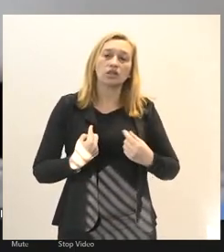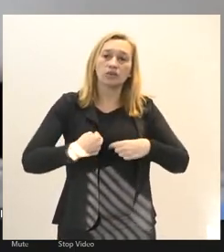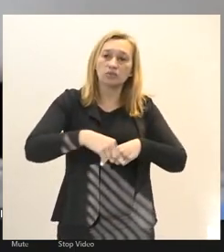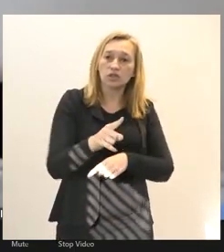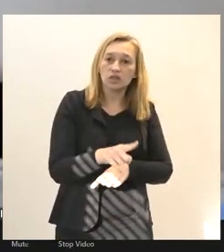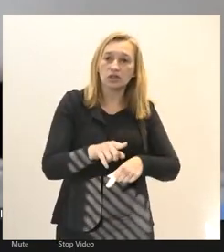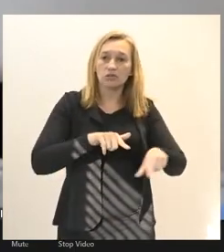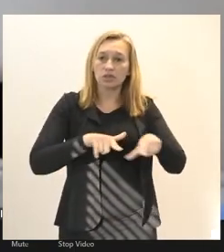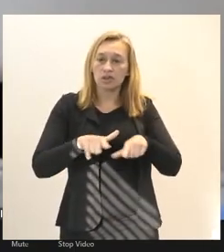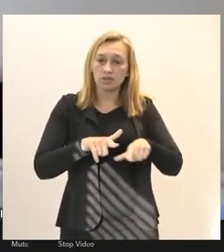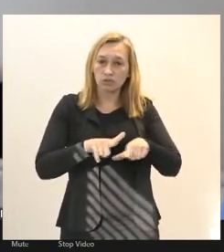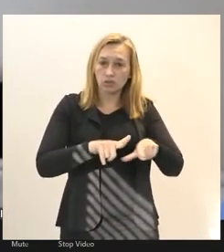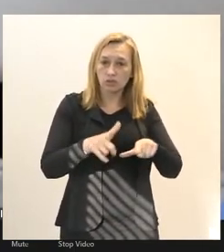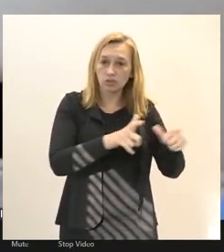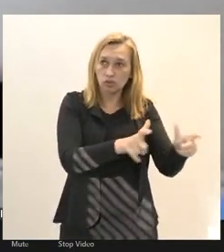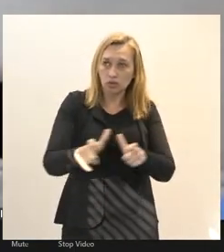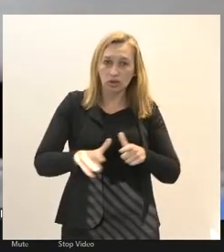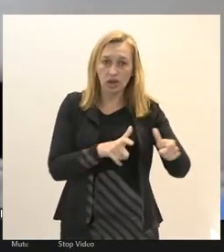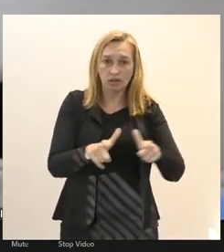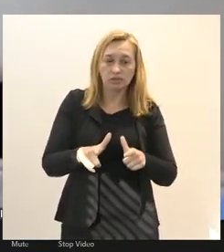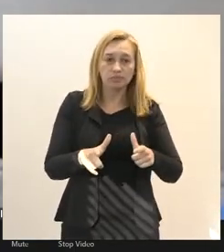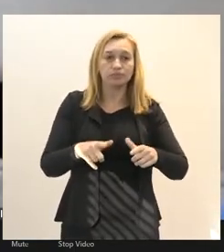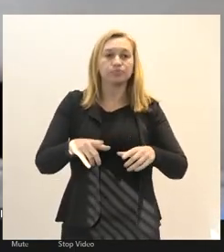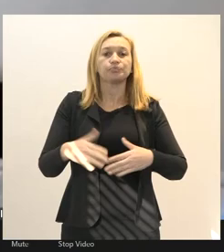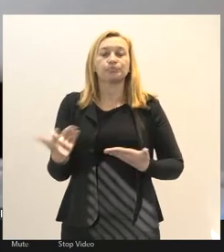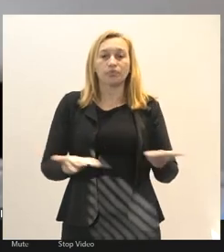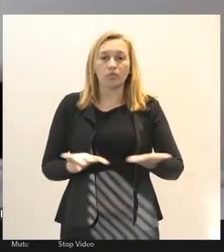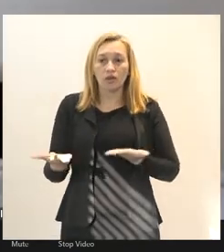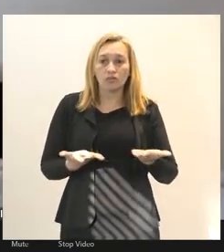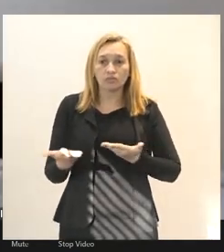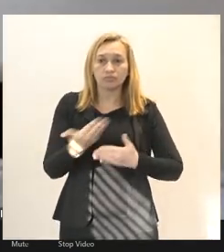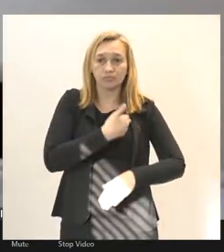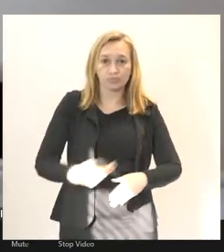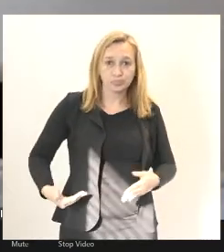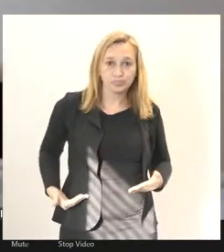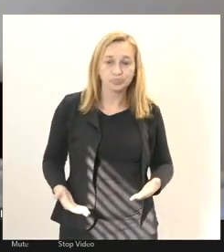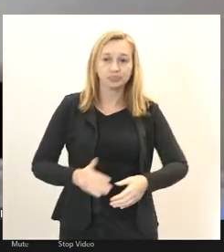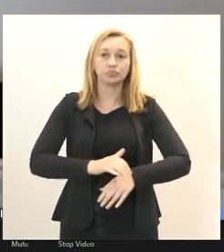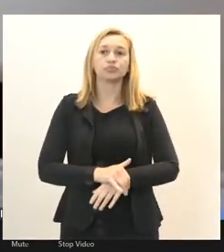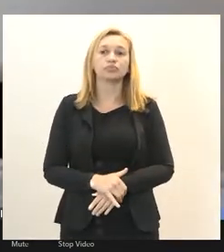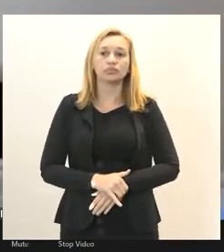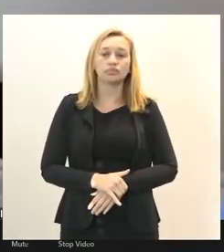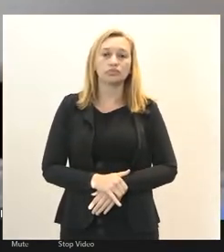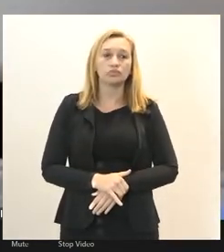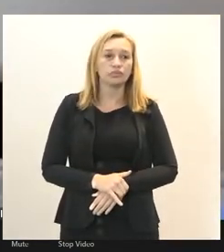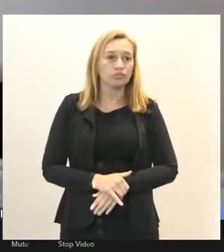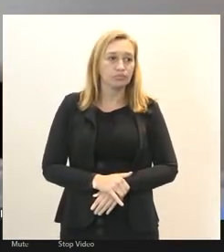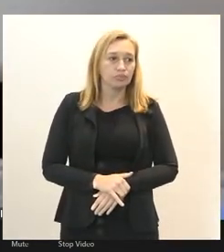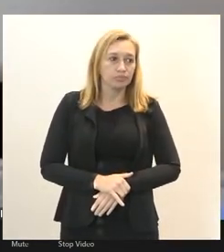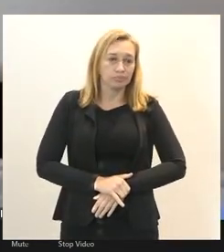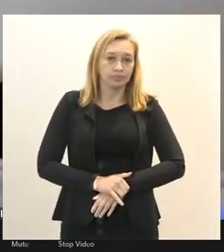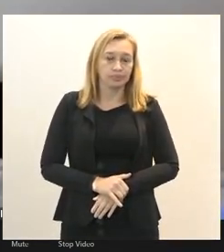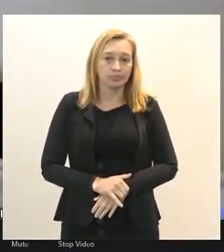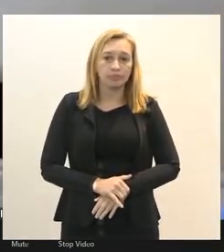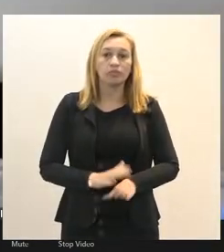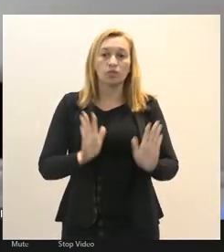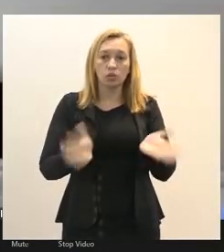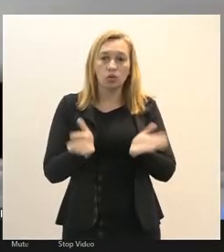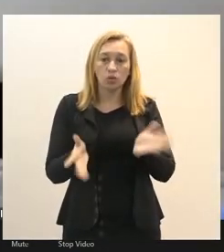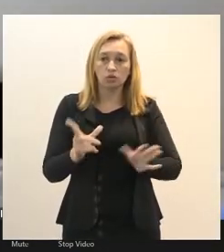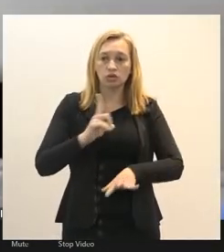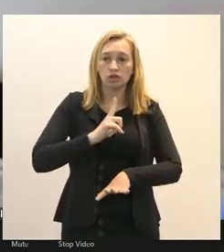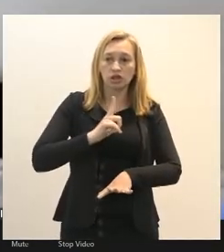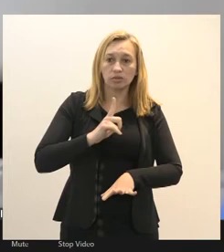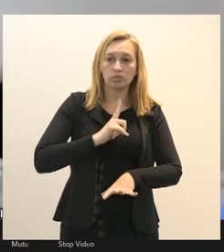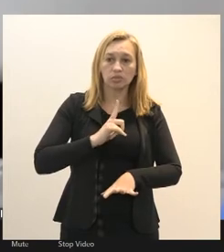mista de defesa do serviço público aqui o fórum estadual de defesa do serviço público e das estatais hoje nós temos ato na